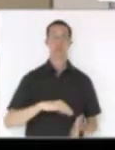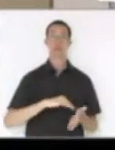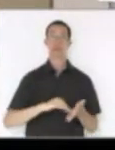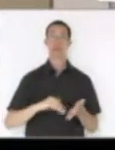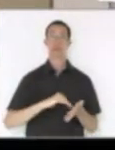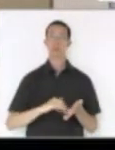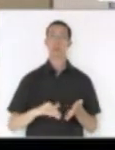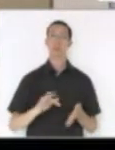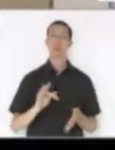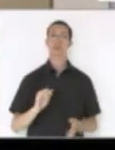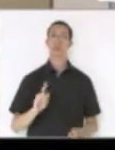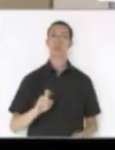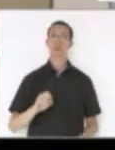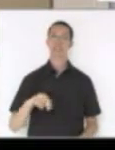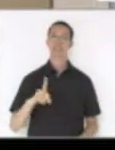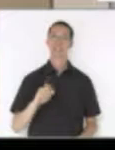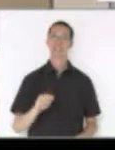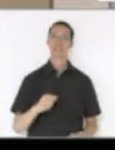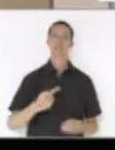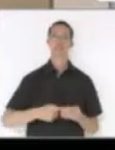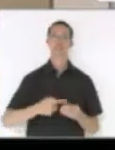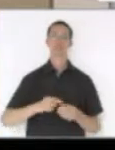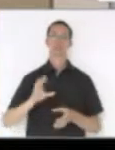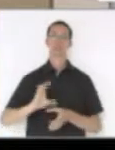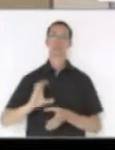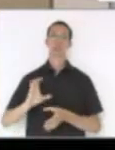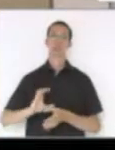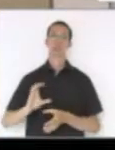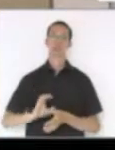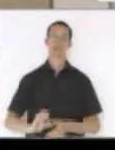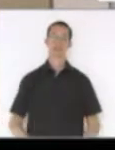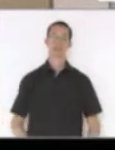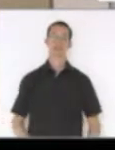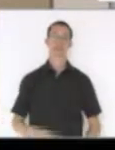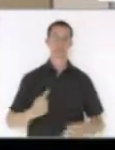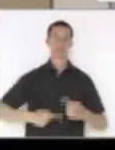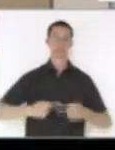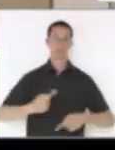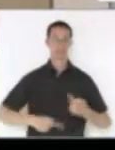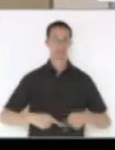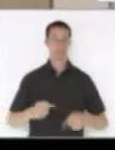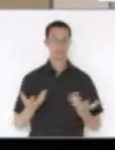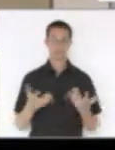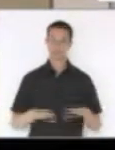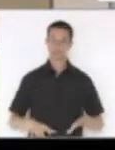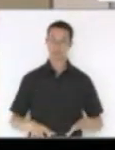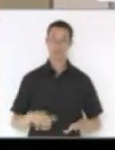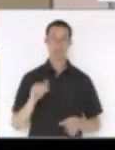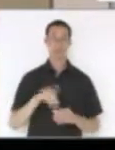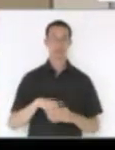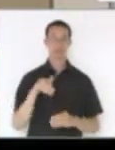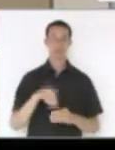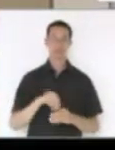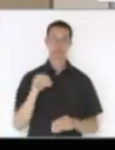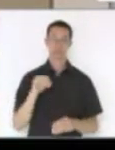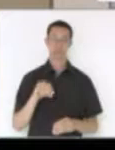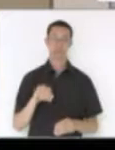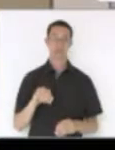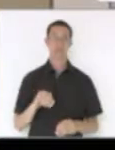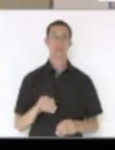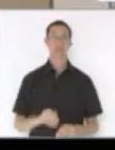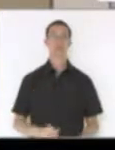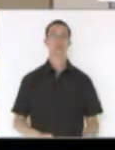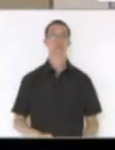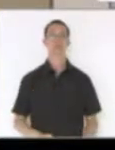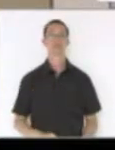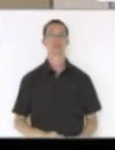Fazenda, no município de Canoinhas, em discussão, não haveria o que discutir em votação, quem tiver de acordo